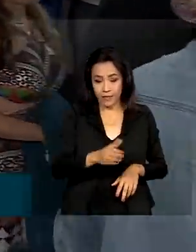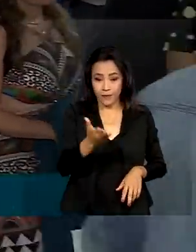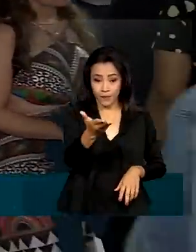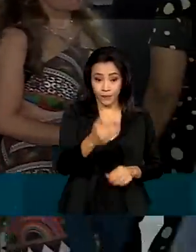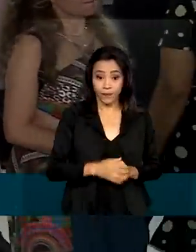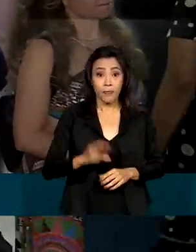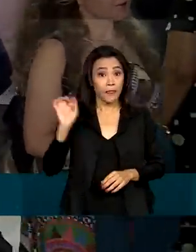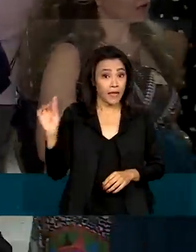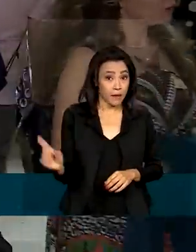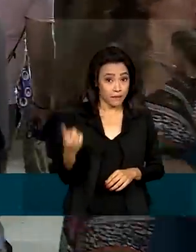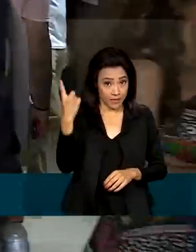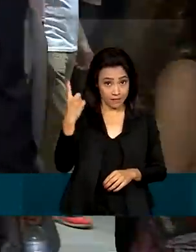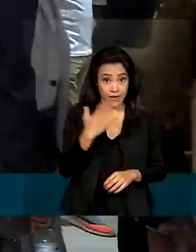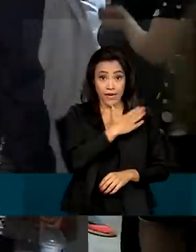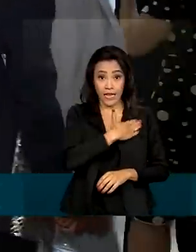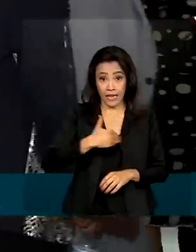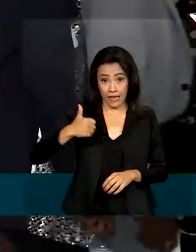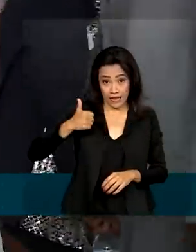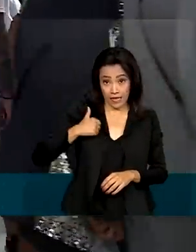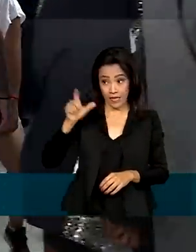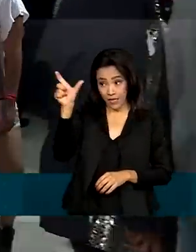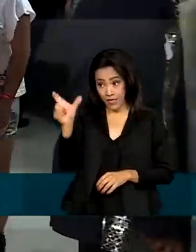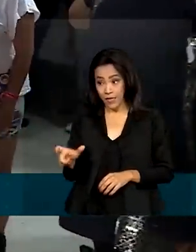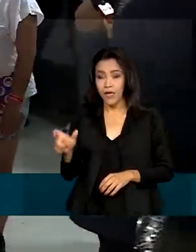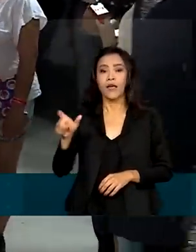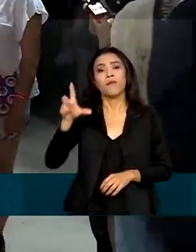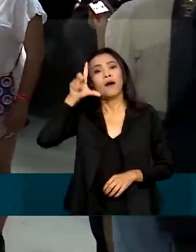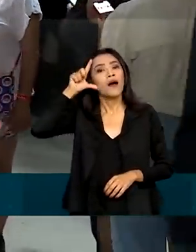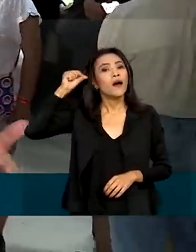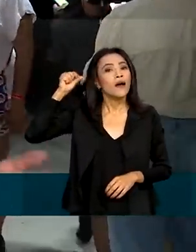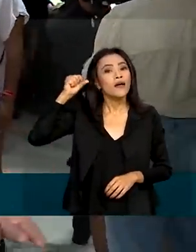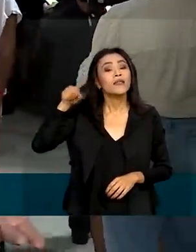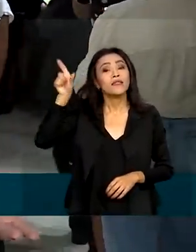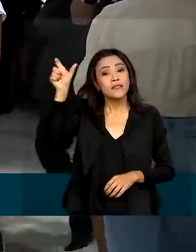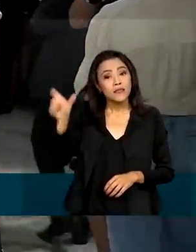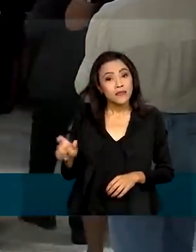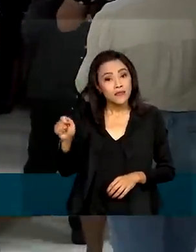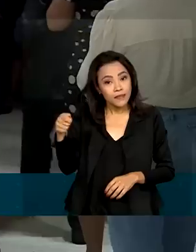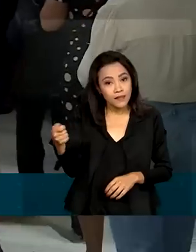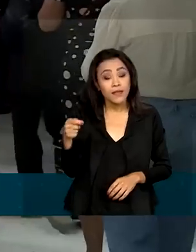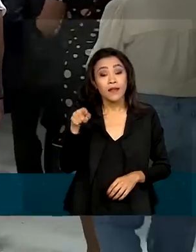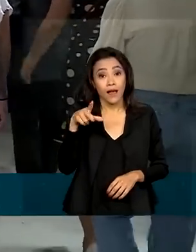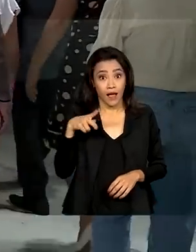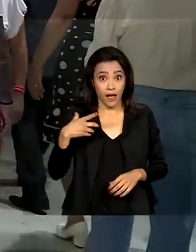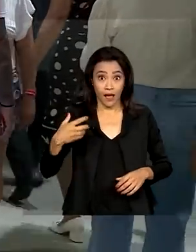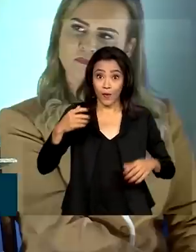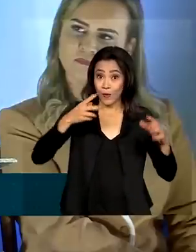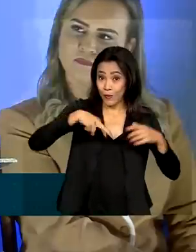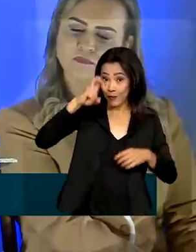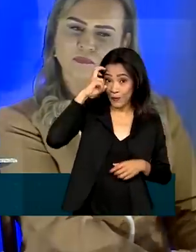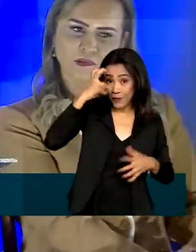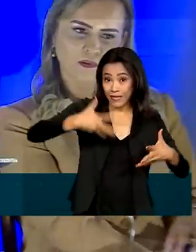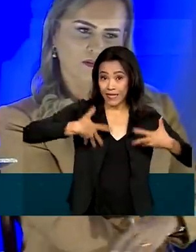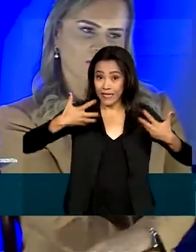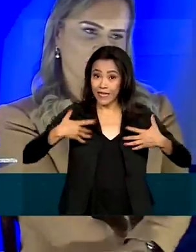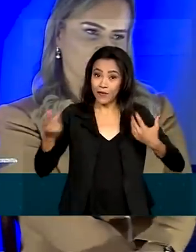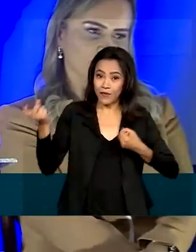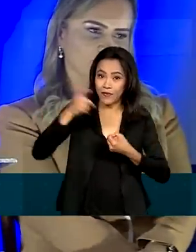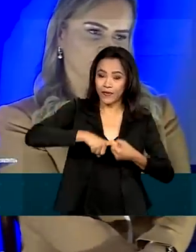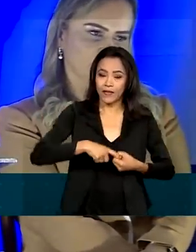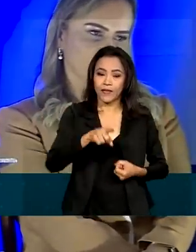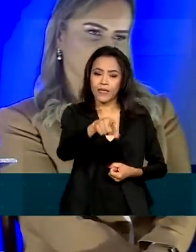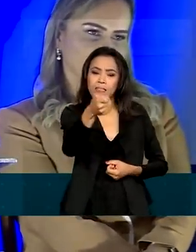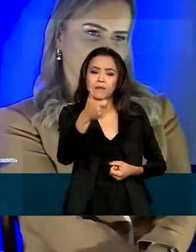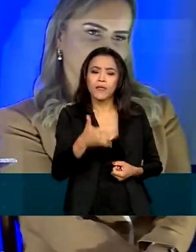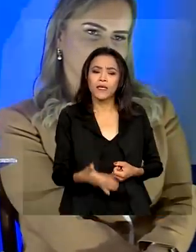primeira-dama Janja, a cultura e a alegria tomaram posse. A cultura é peça